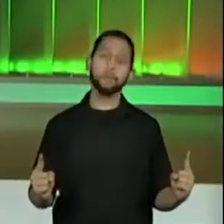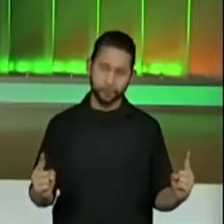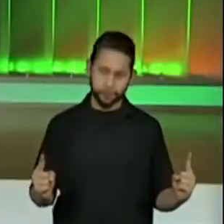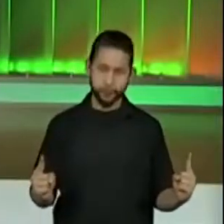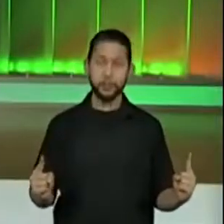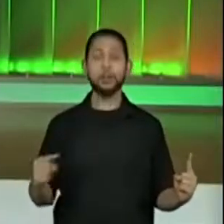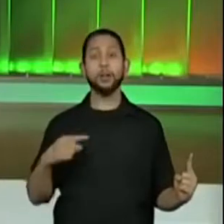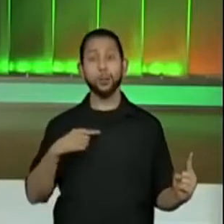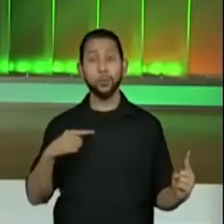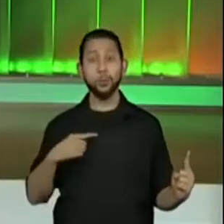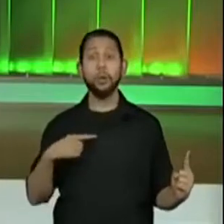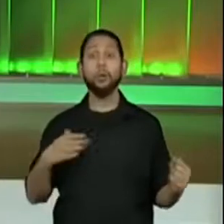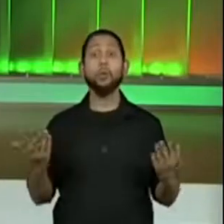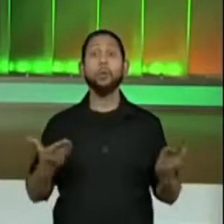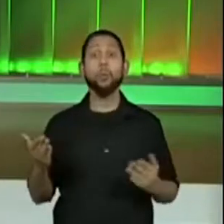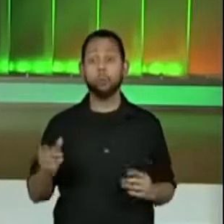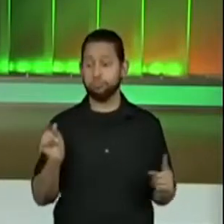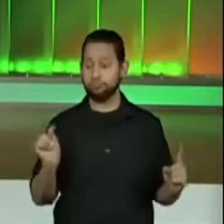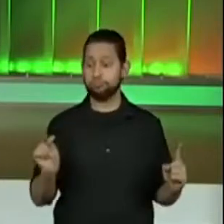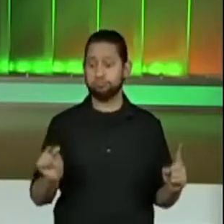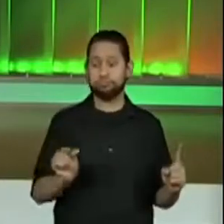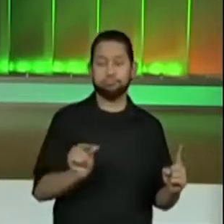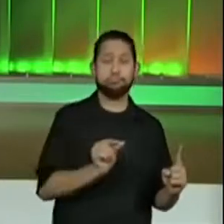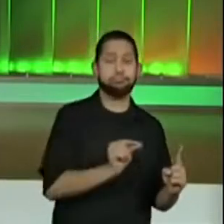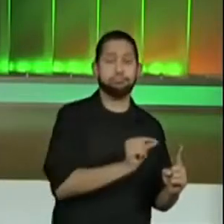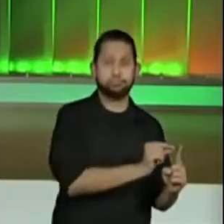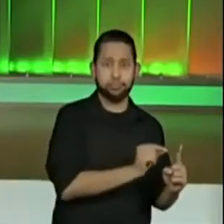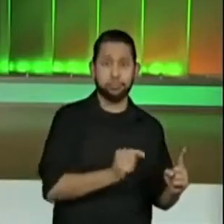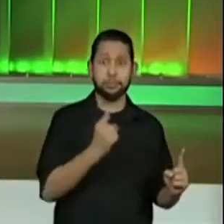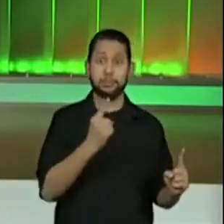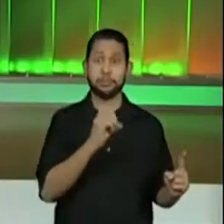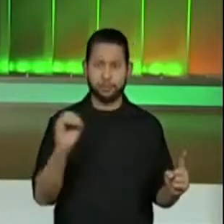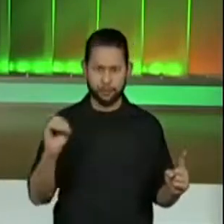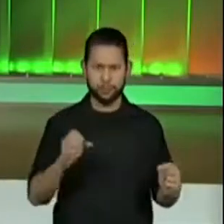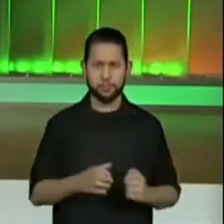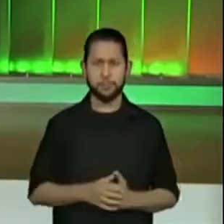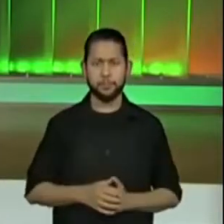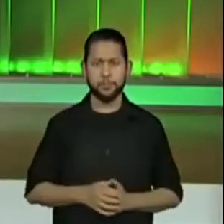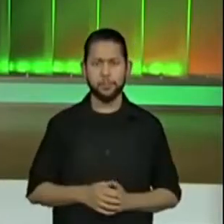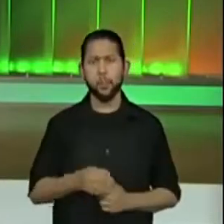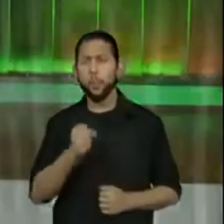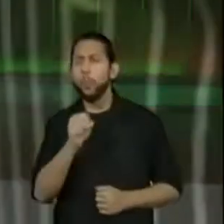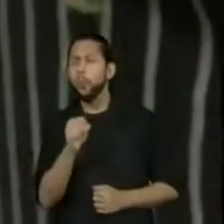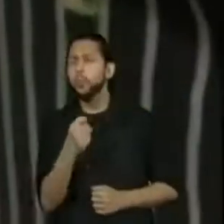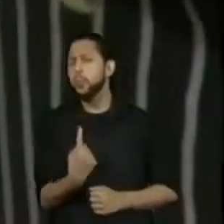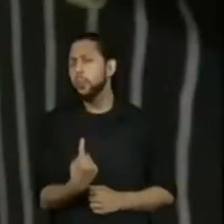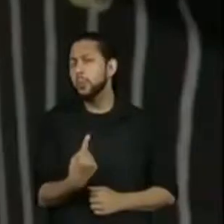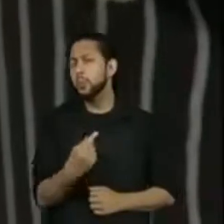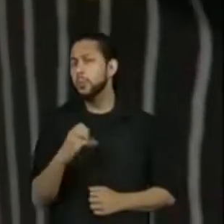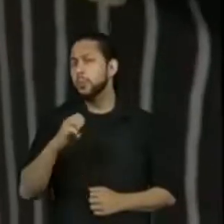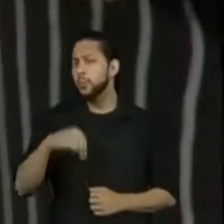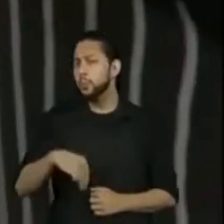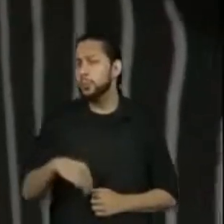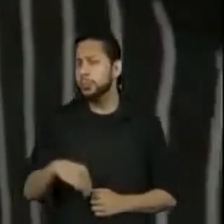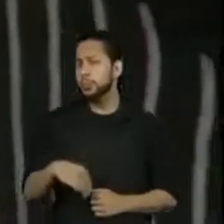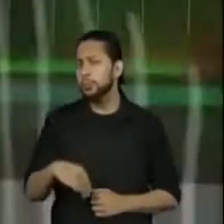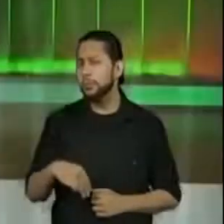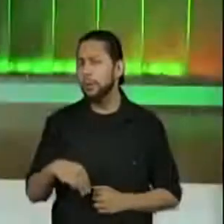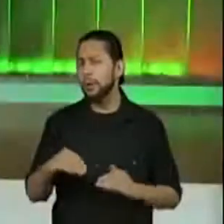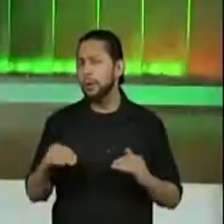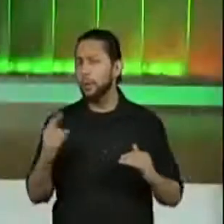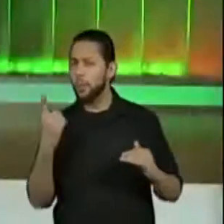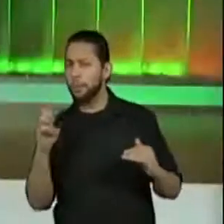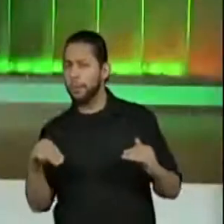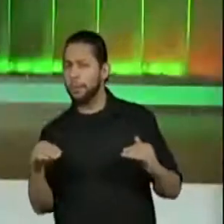menor que um metro. Matou. É isso mesmo. 81 centímetros é menor. Então, vamos lá. Deixa eu